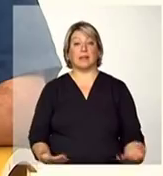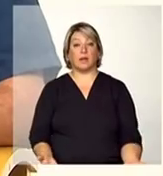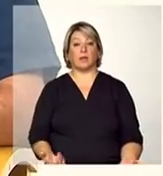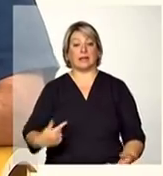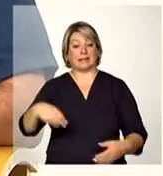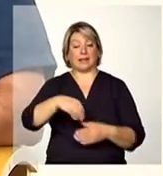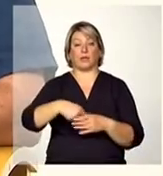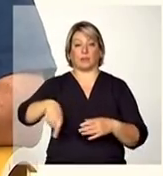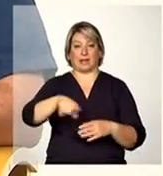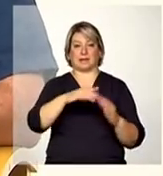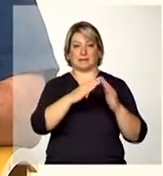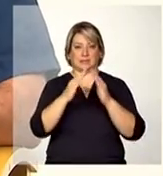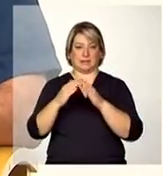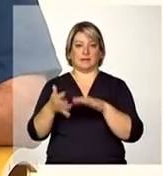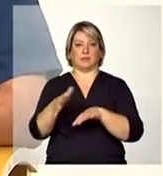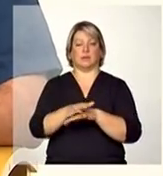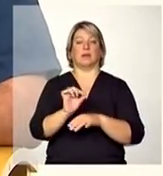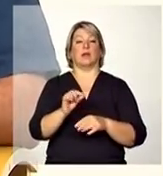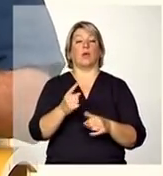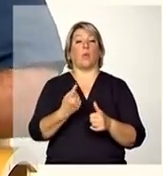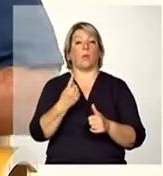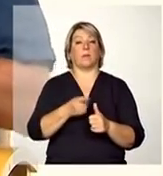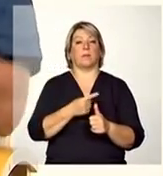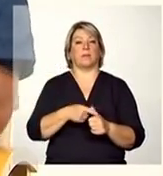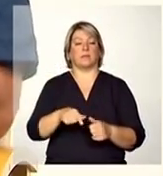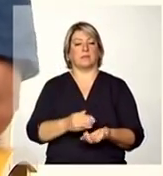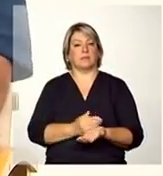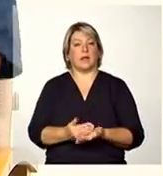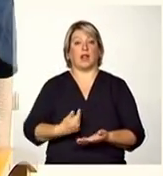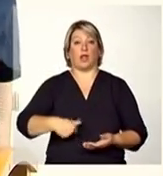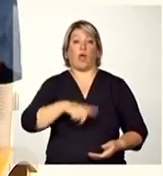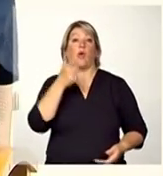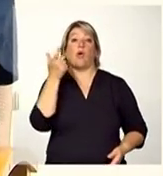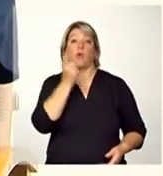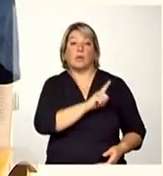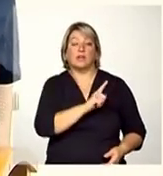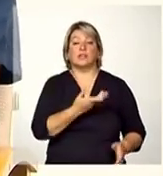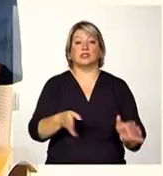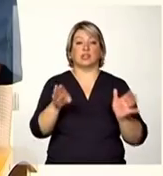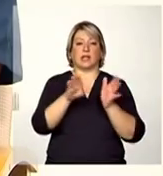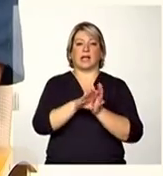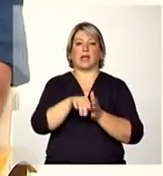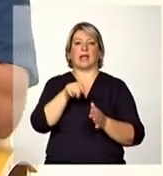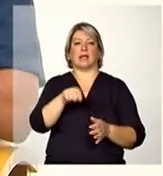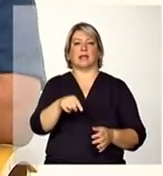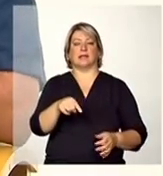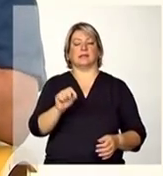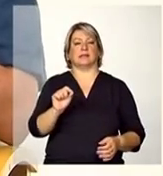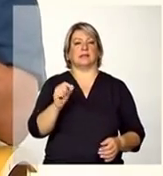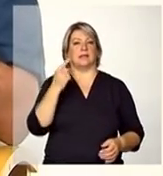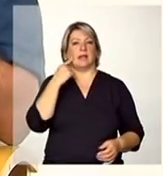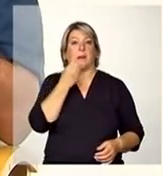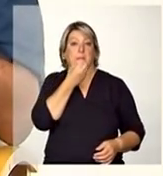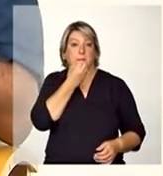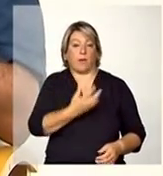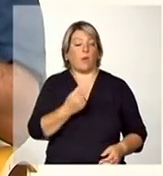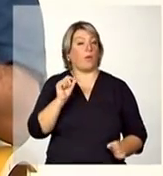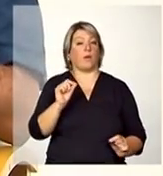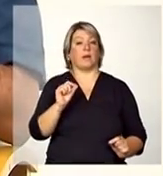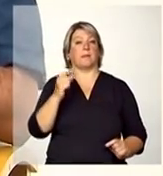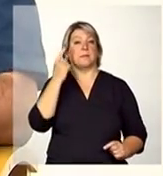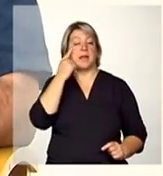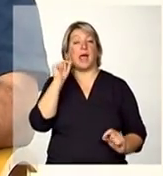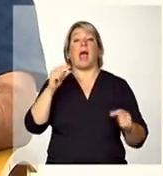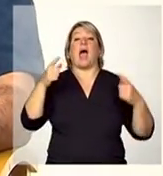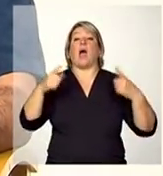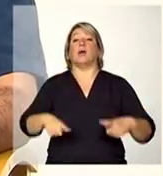passos digamos assim para esse reordenamento para a gente consiga chegar nesse ideal das residências inclusivas é pensar onde as pessoas